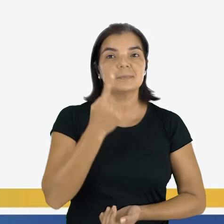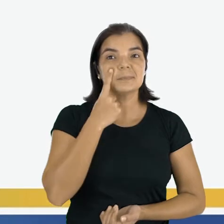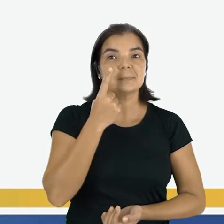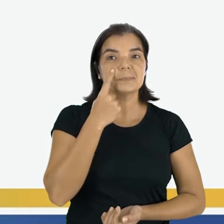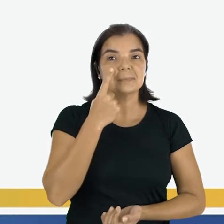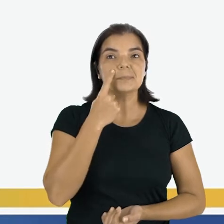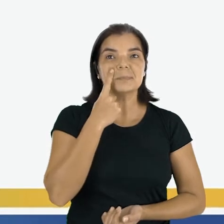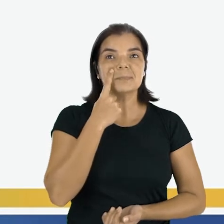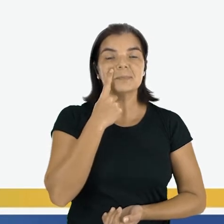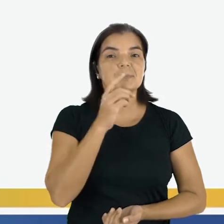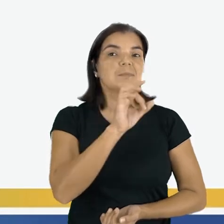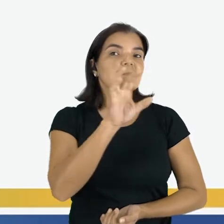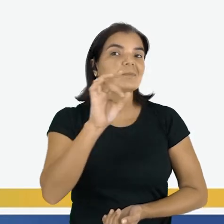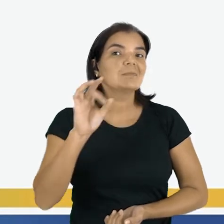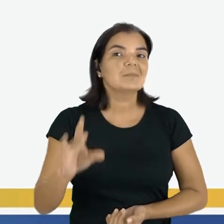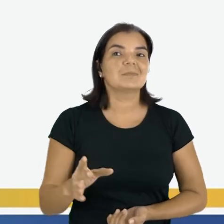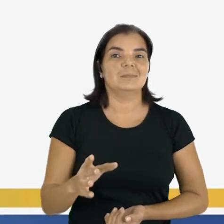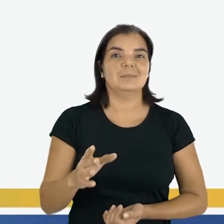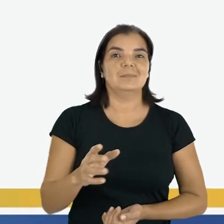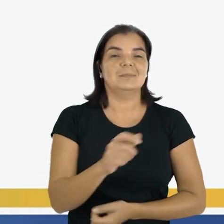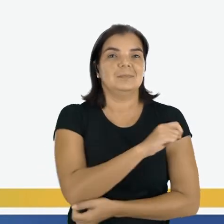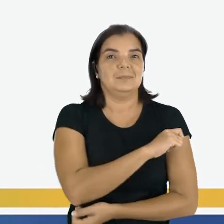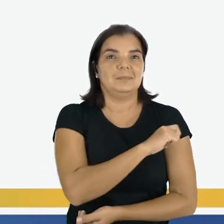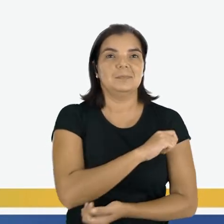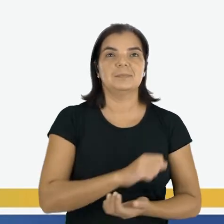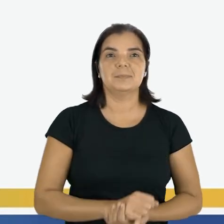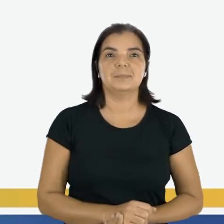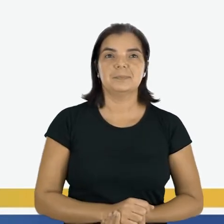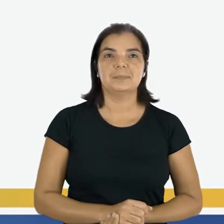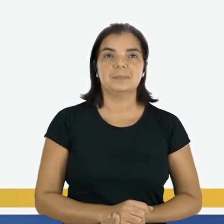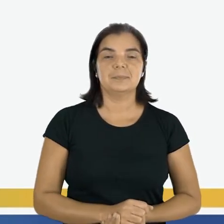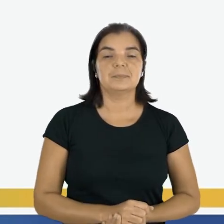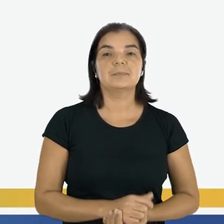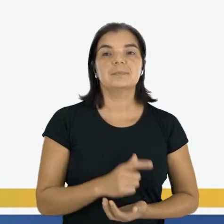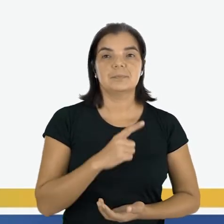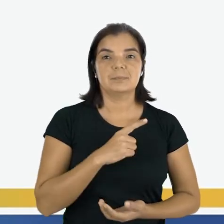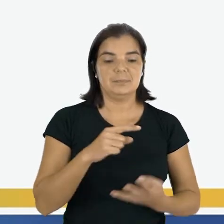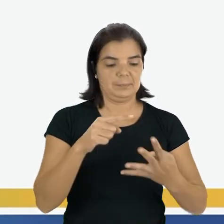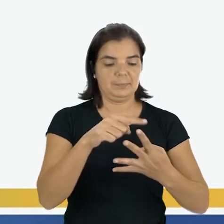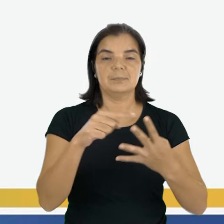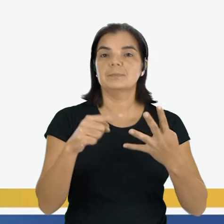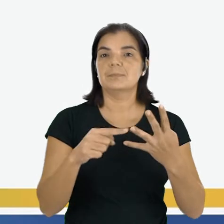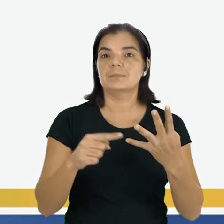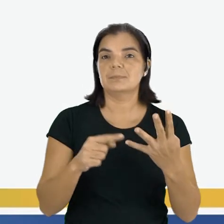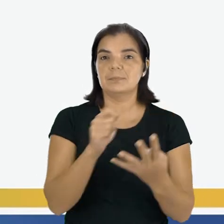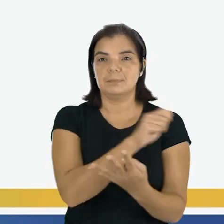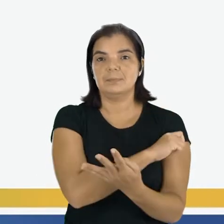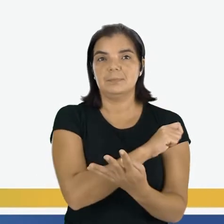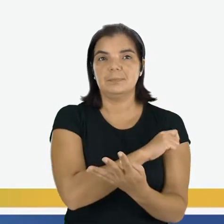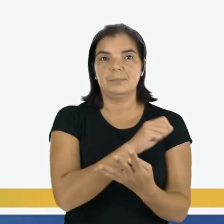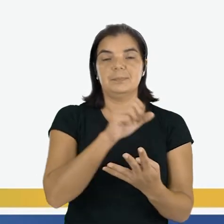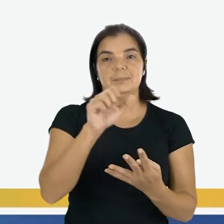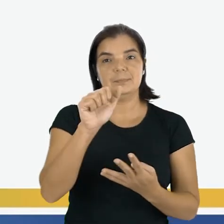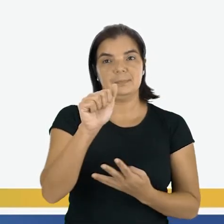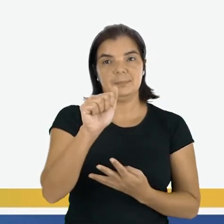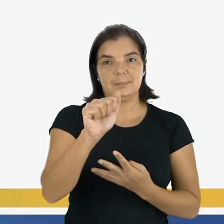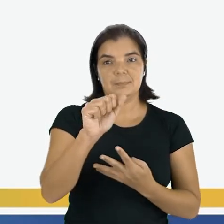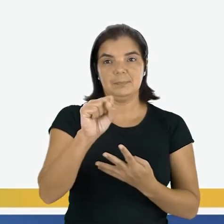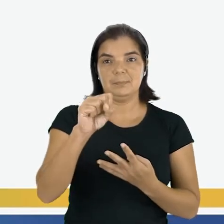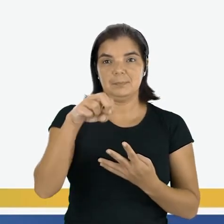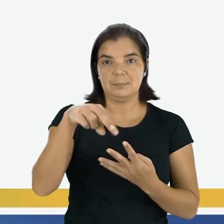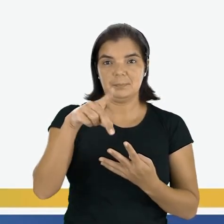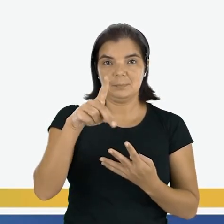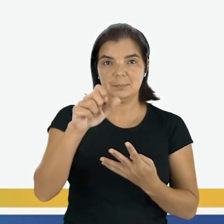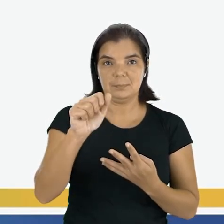Observe a posição de cada aluno. Então, tem aí nessa imagem quatro alunos. A Sandra, o